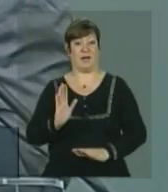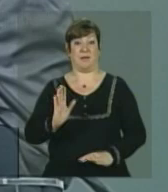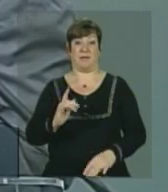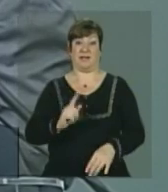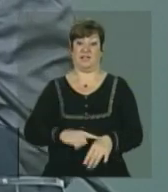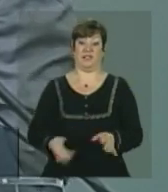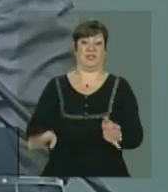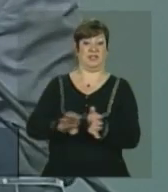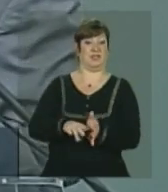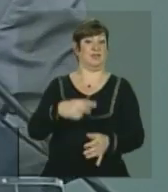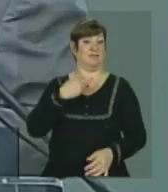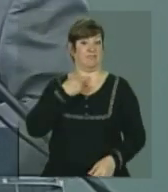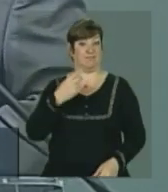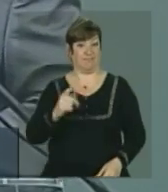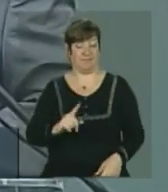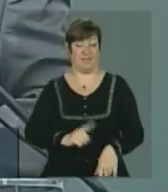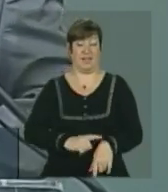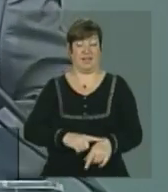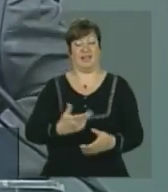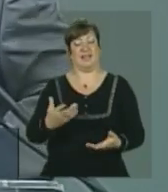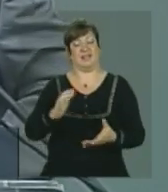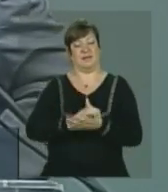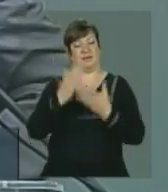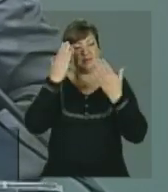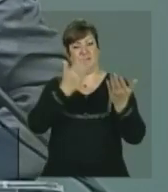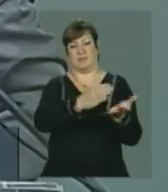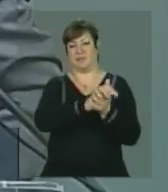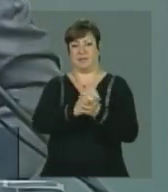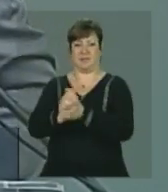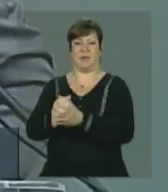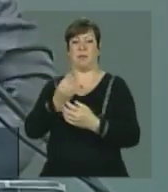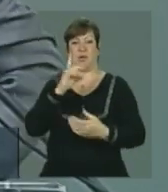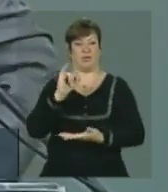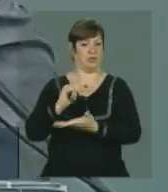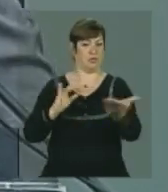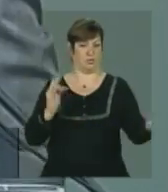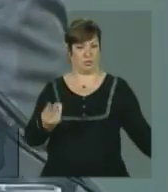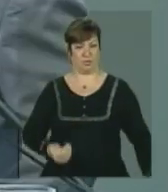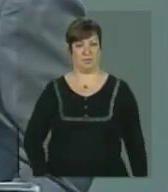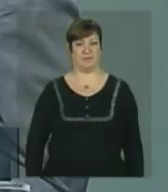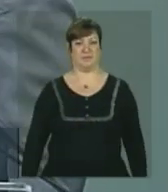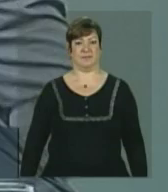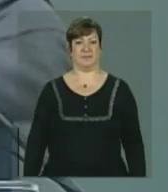horário para chegar. Então, tem que cumprimentar. Pessoal, muito obrigado. Um bom dia a todos.